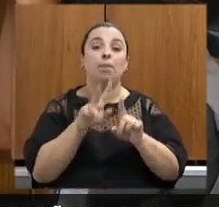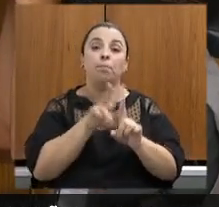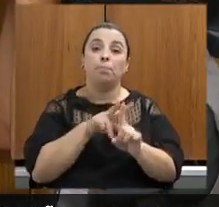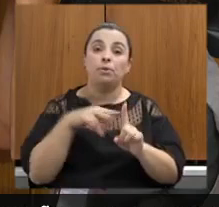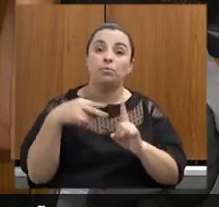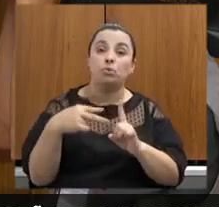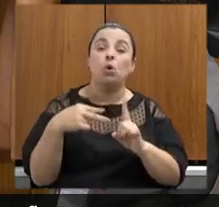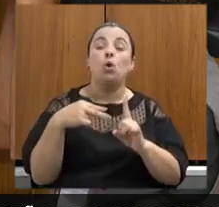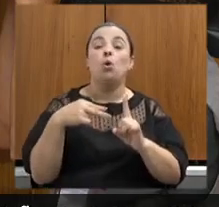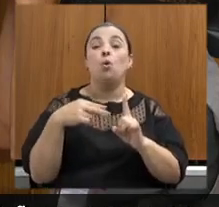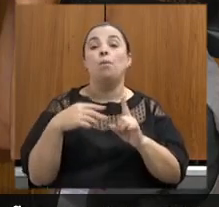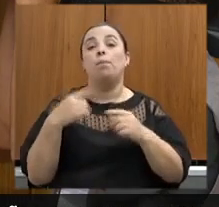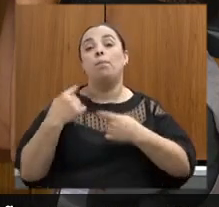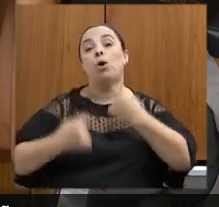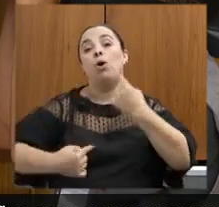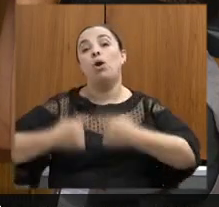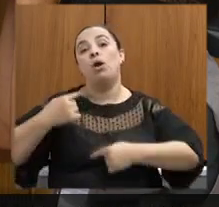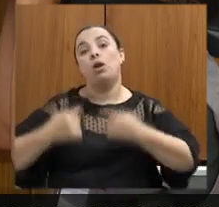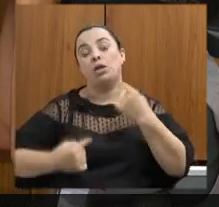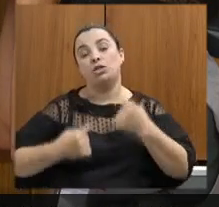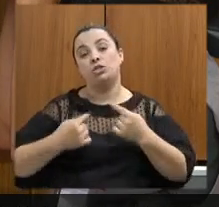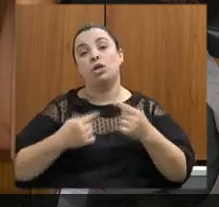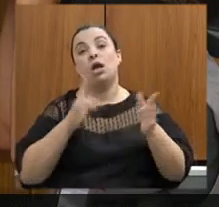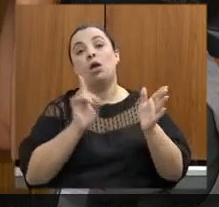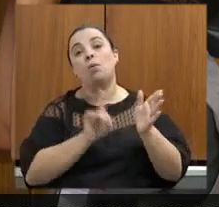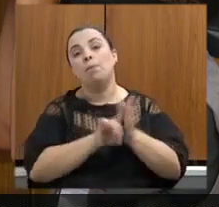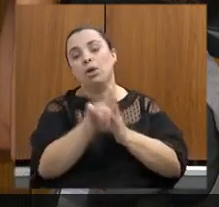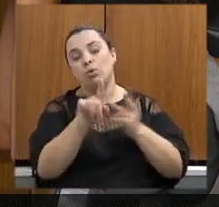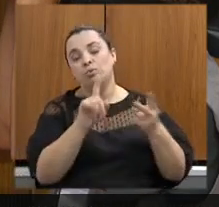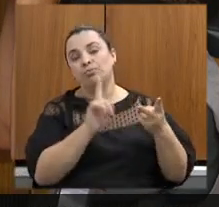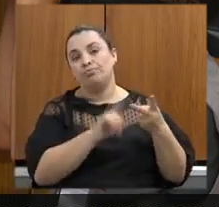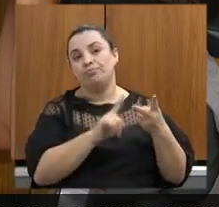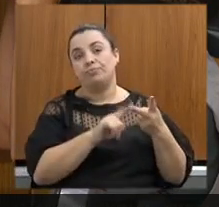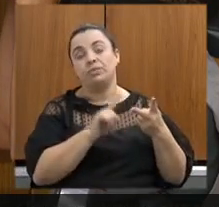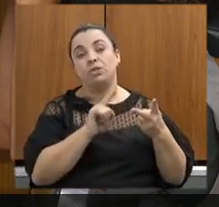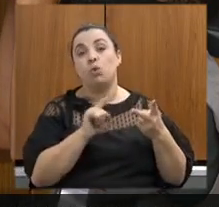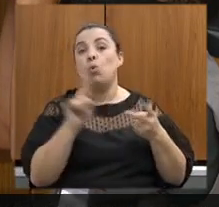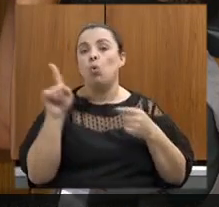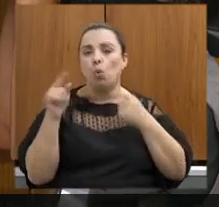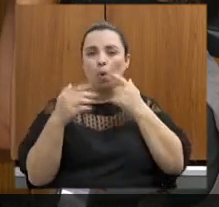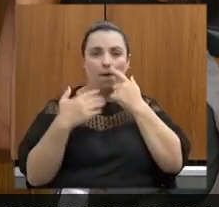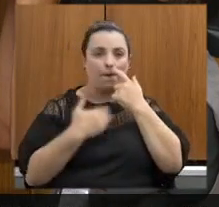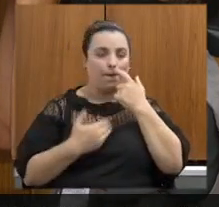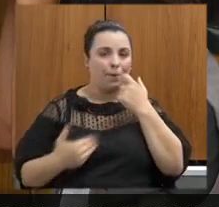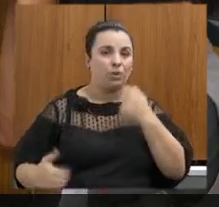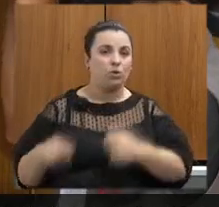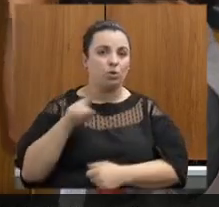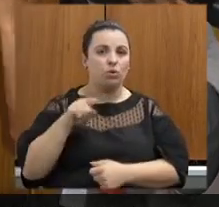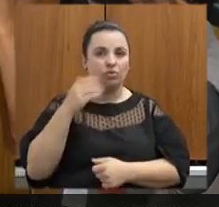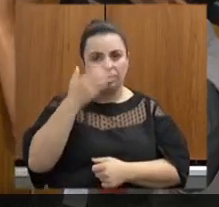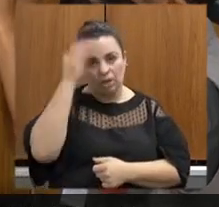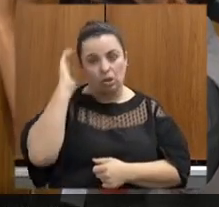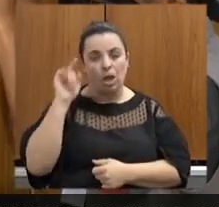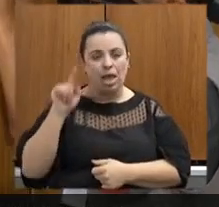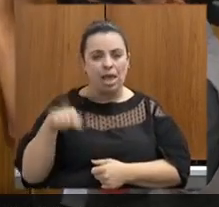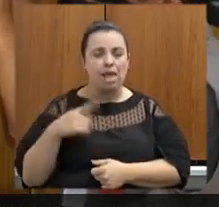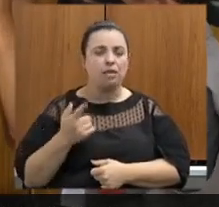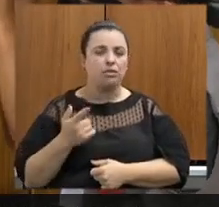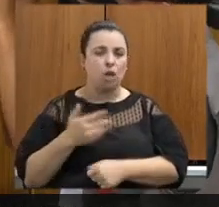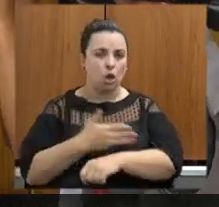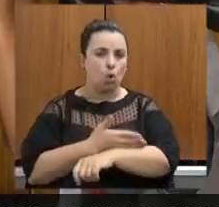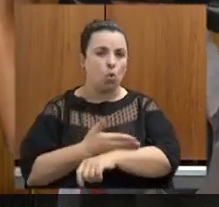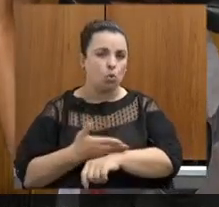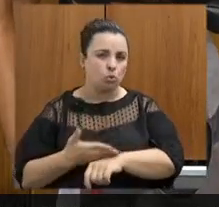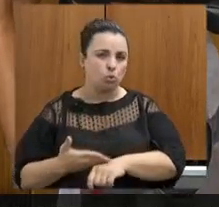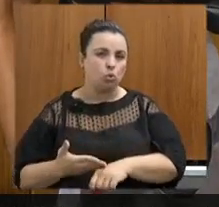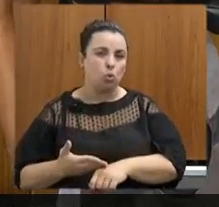política eu pergunto se o governador tem o hábito de interferir nas decisões